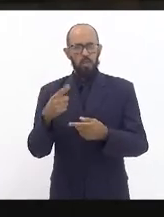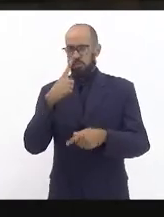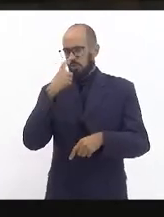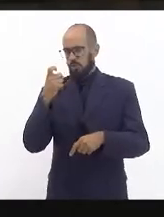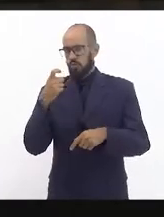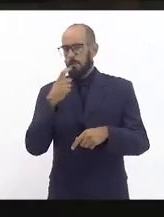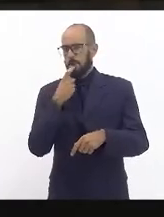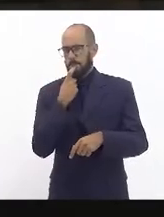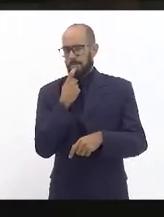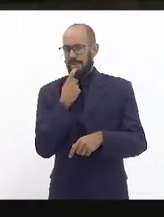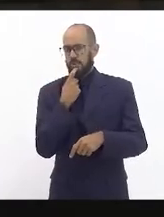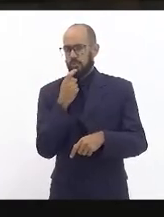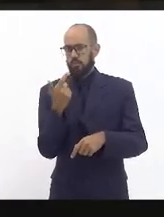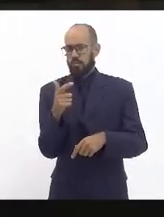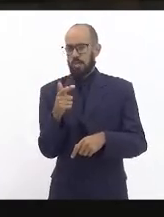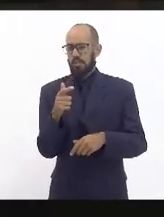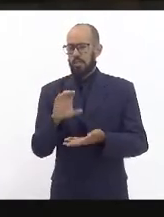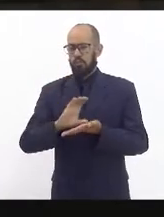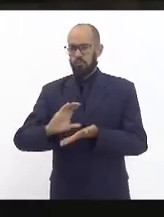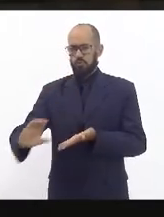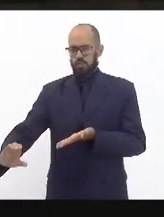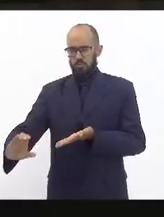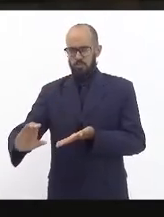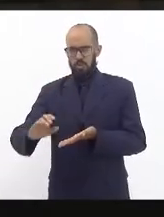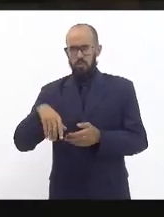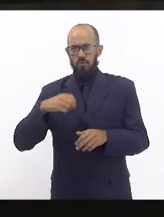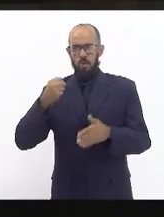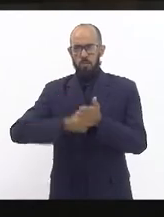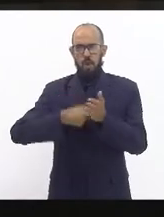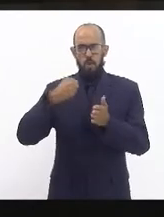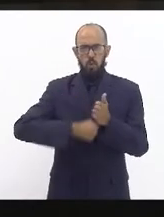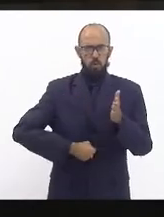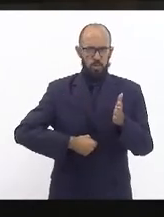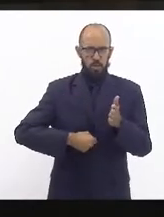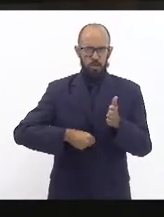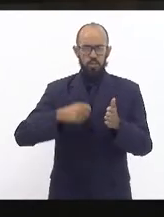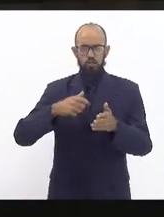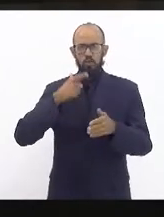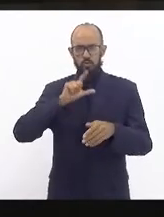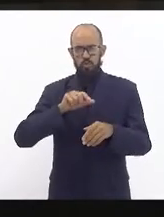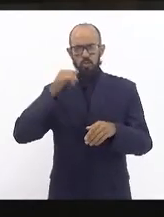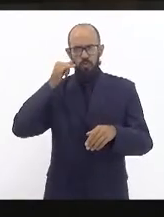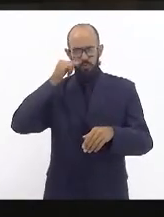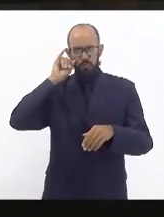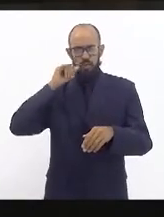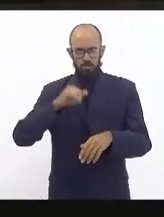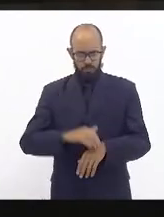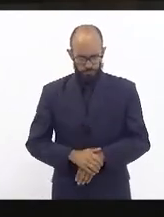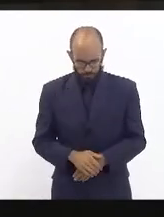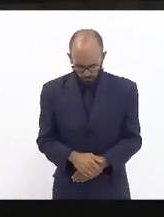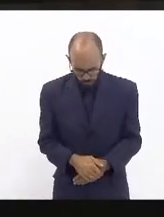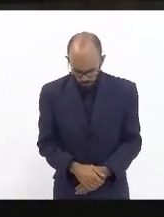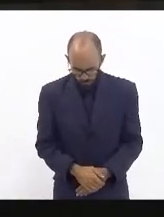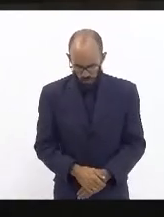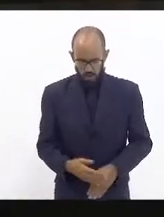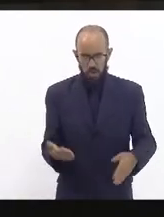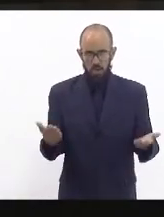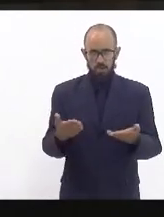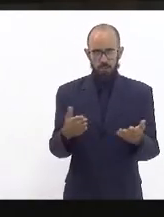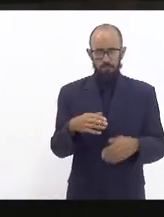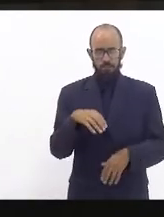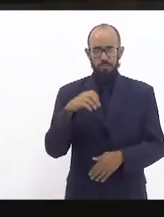não teria os investimentos foi uma luta e nós conseguimos impedir o lixão de Paciência está lá agora saibam lá em